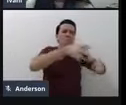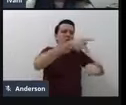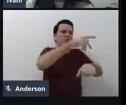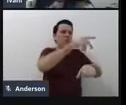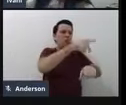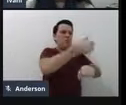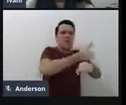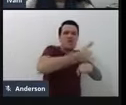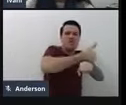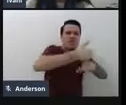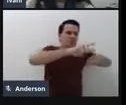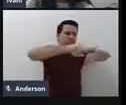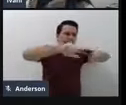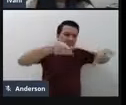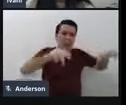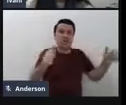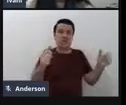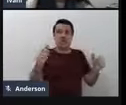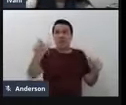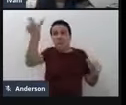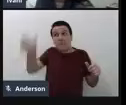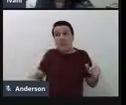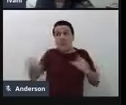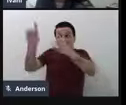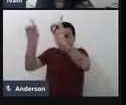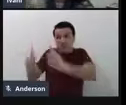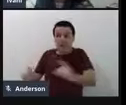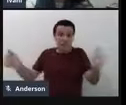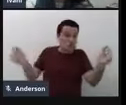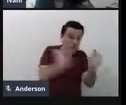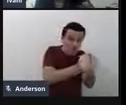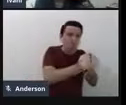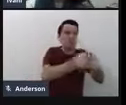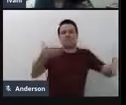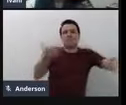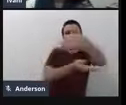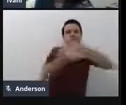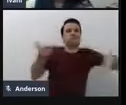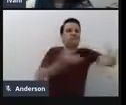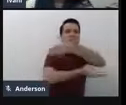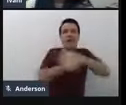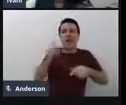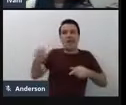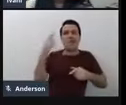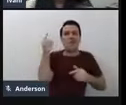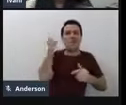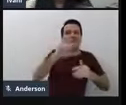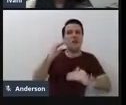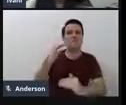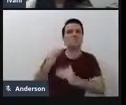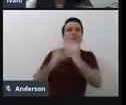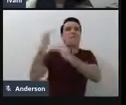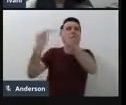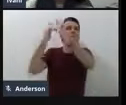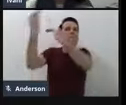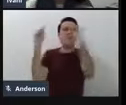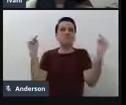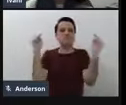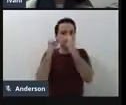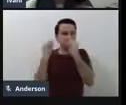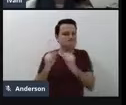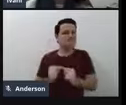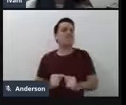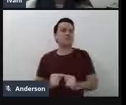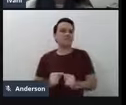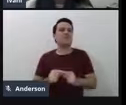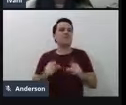vendo os objetivos que ele deseja e alcançá-los, então, com a mediação, também, de um